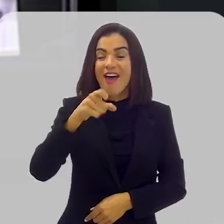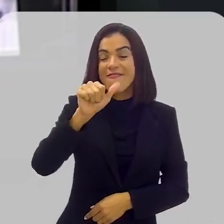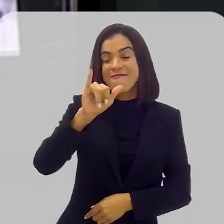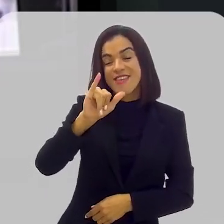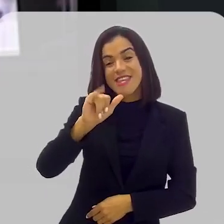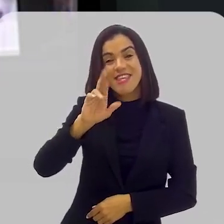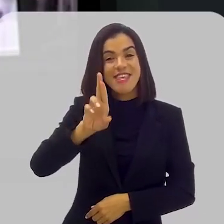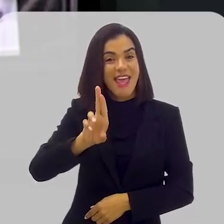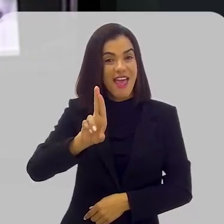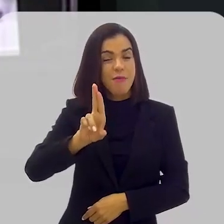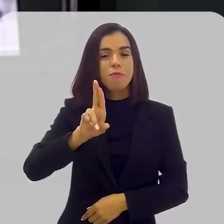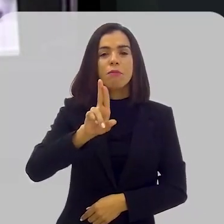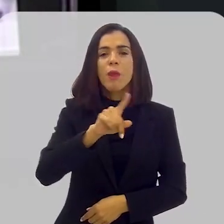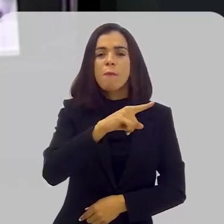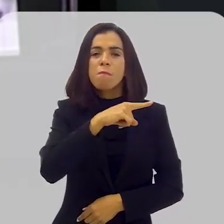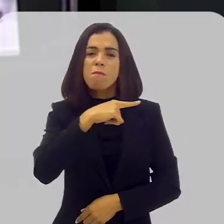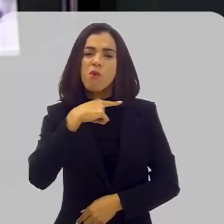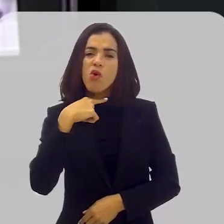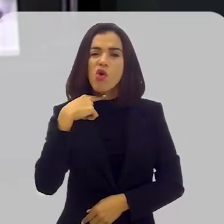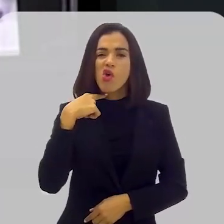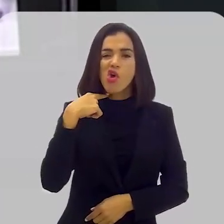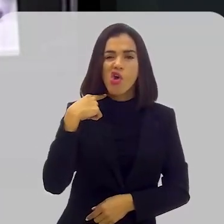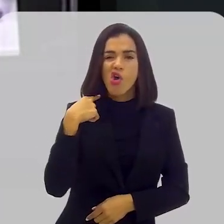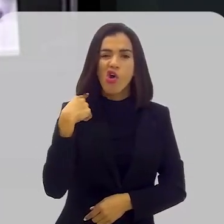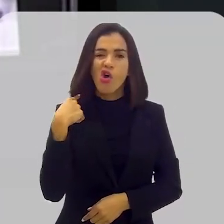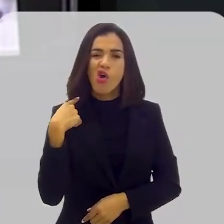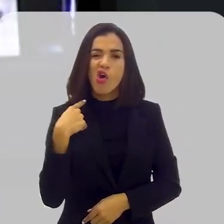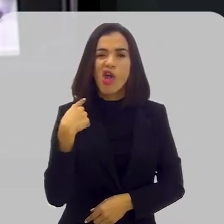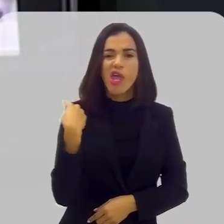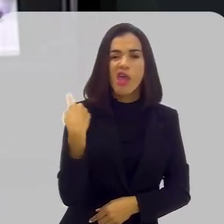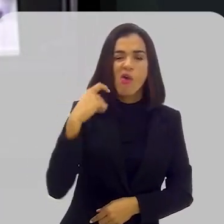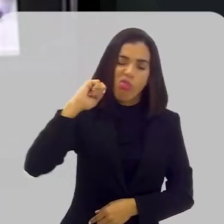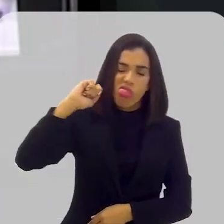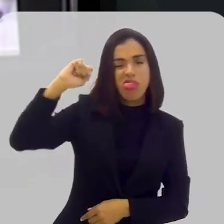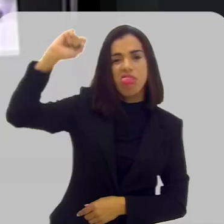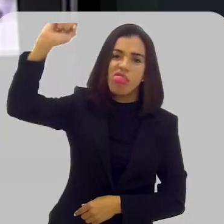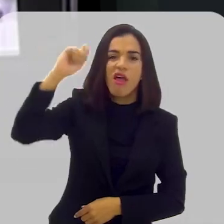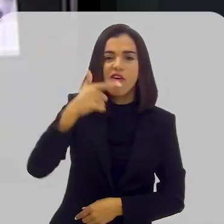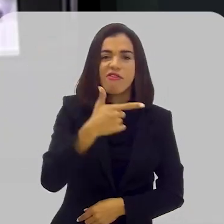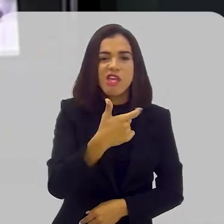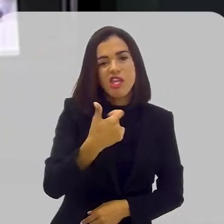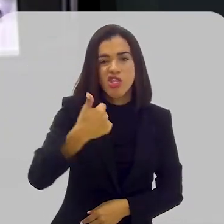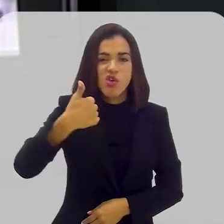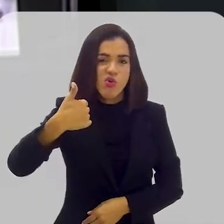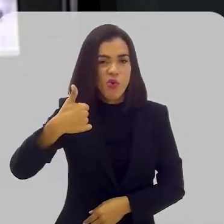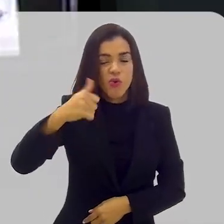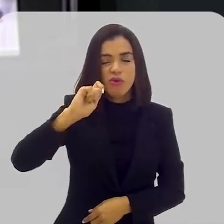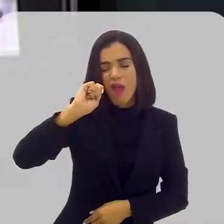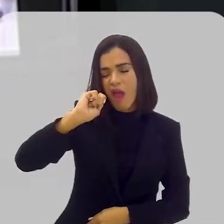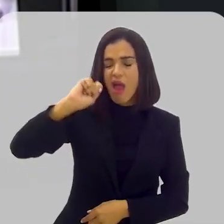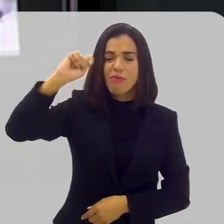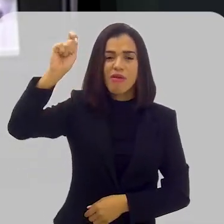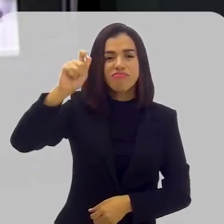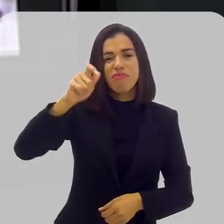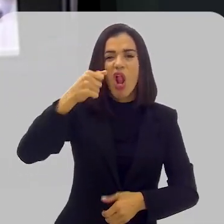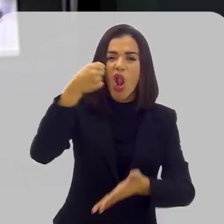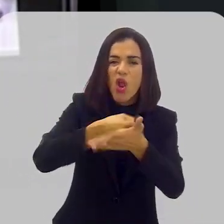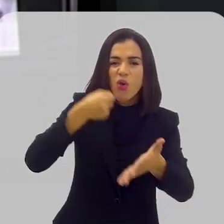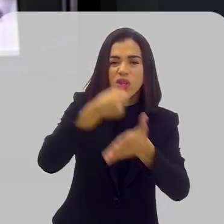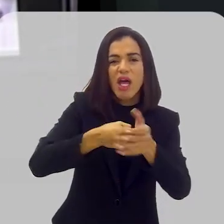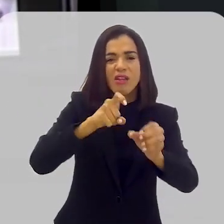morreu a 21 de abril, pela